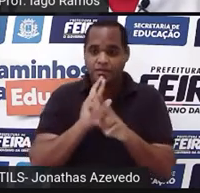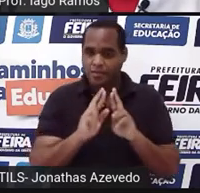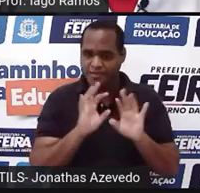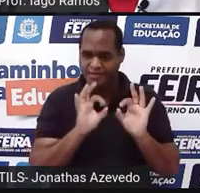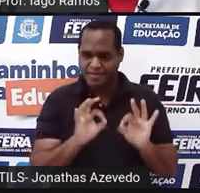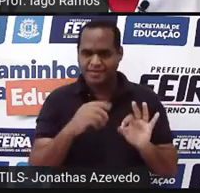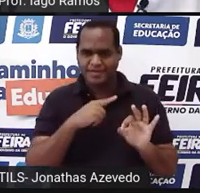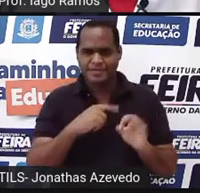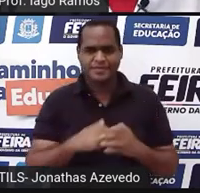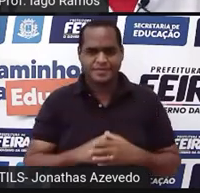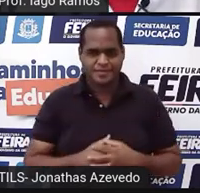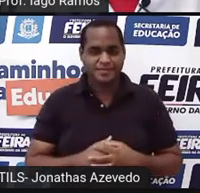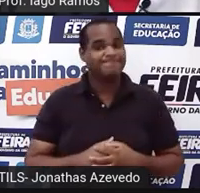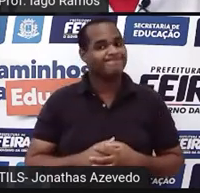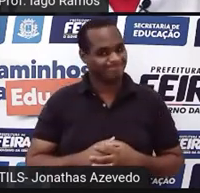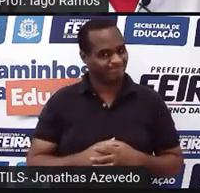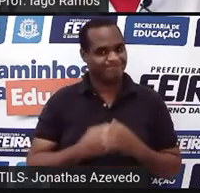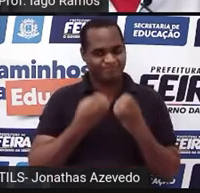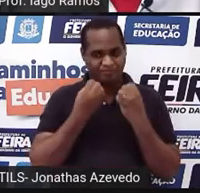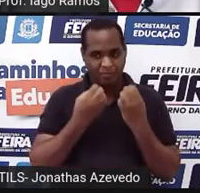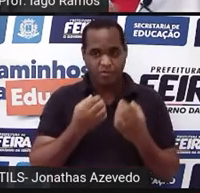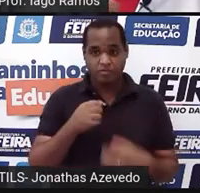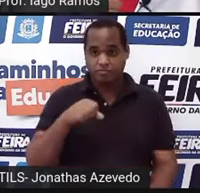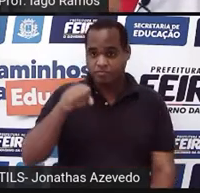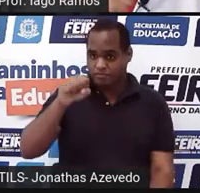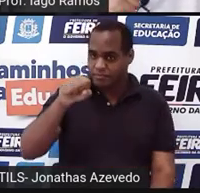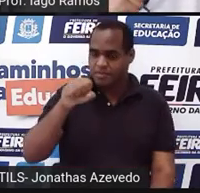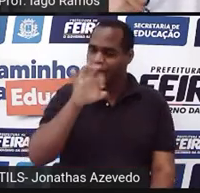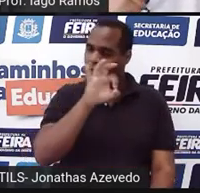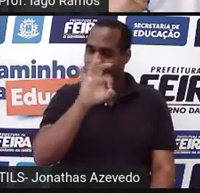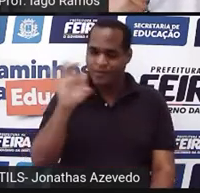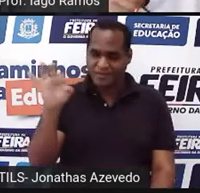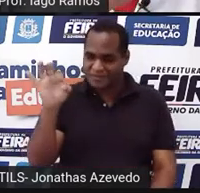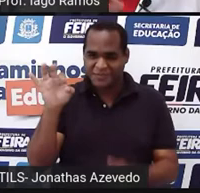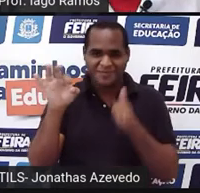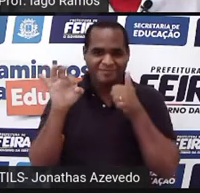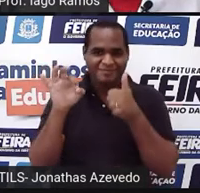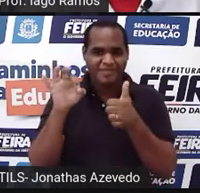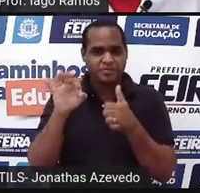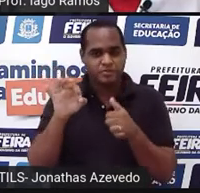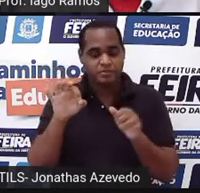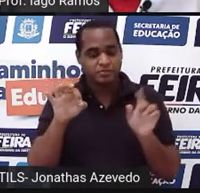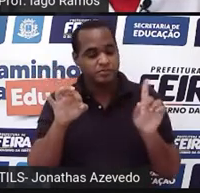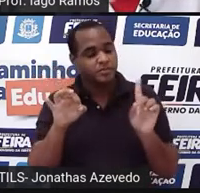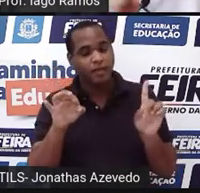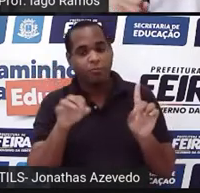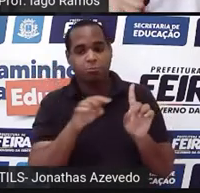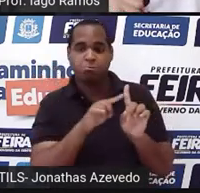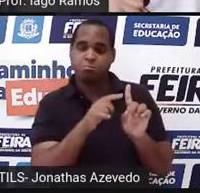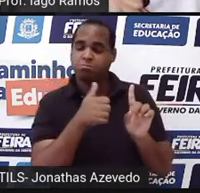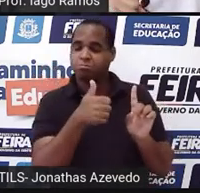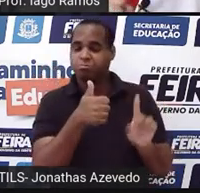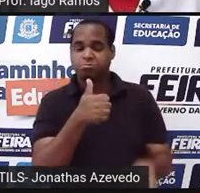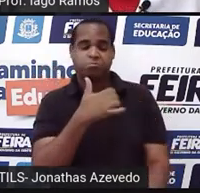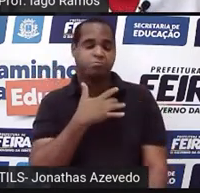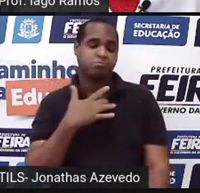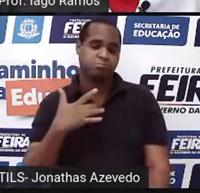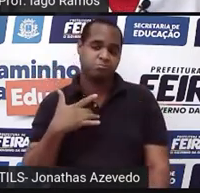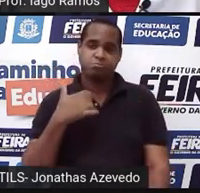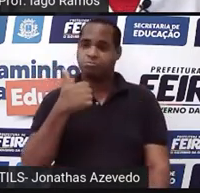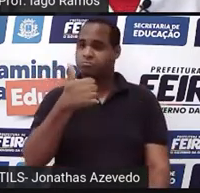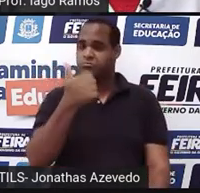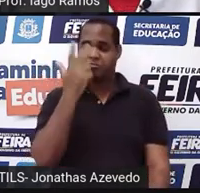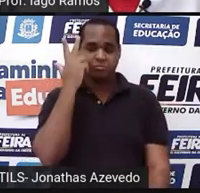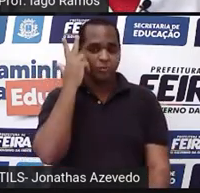Bom, se sim, ótimo, bacana, se não, tudo bem, porque